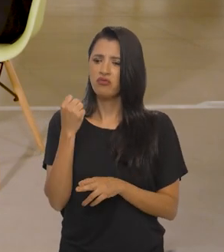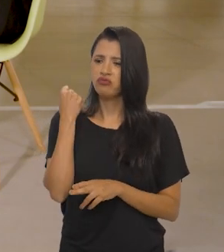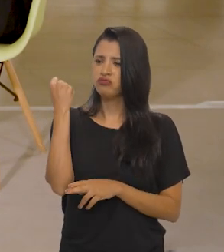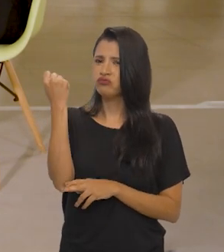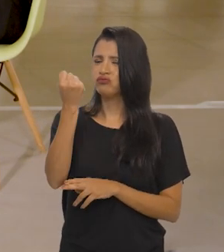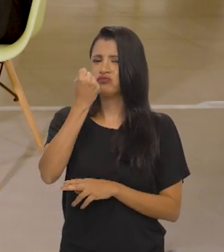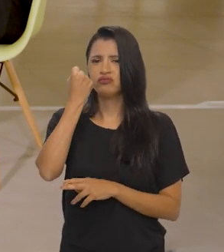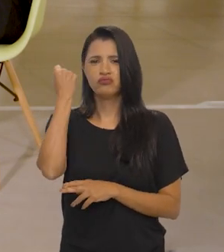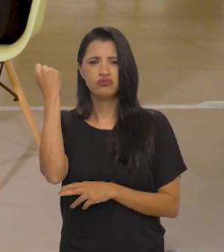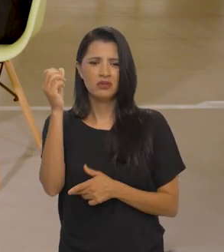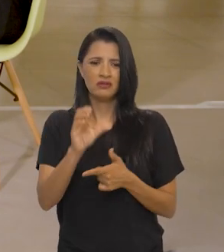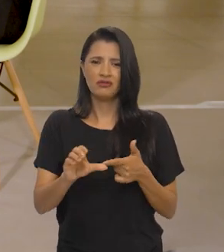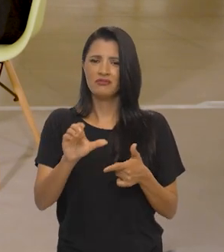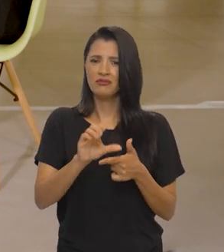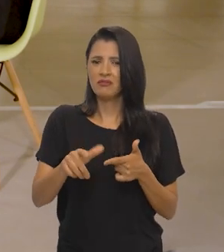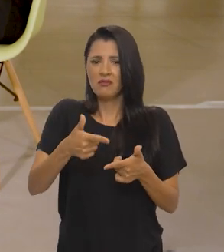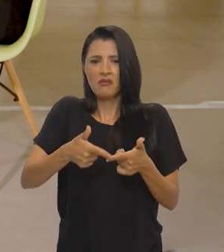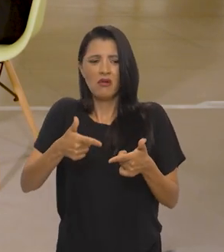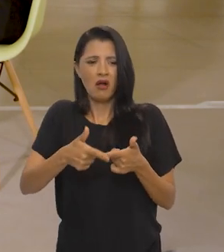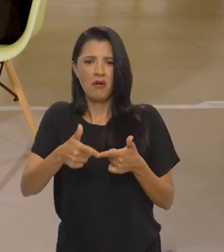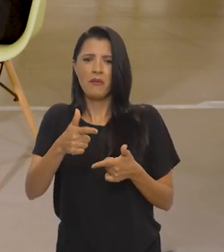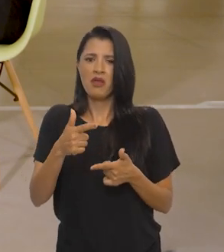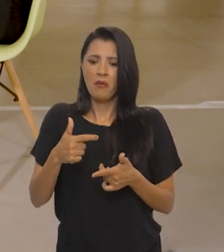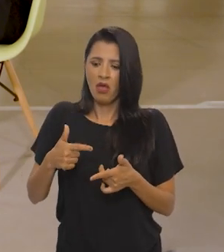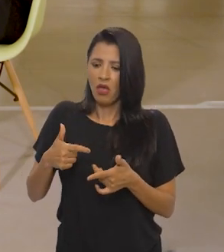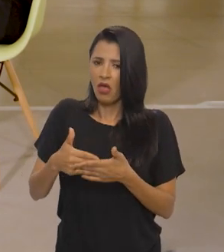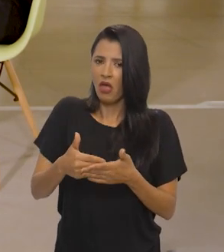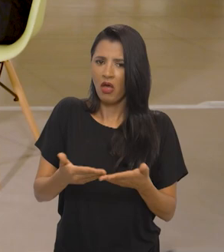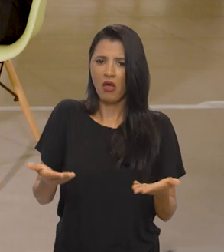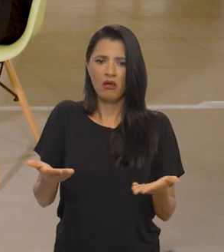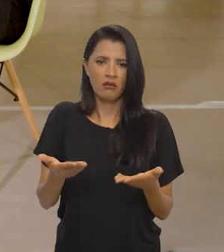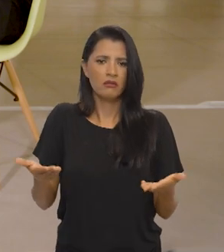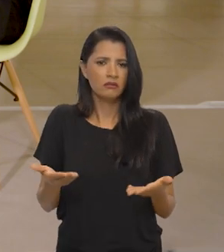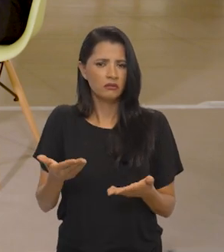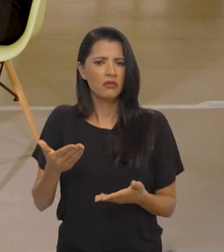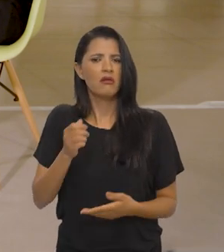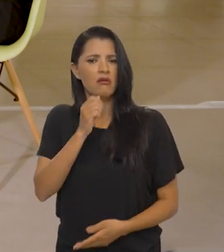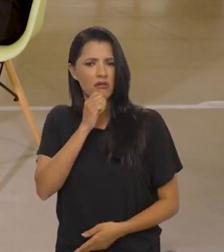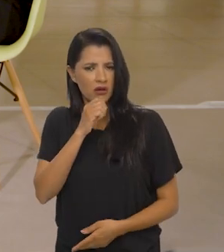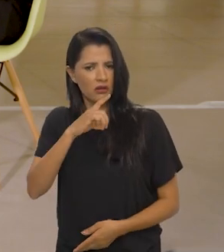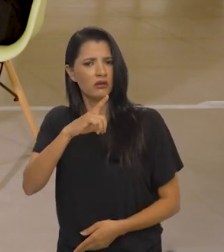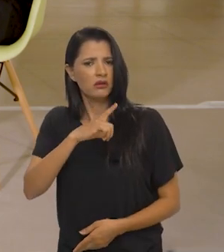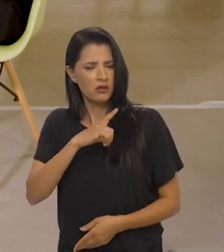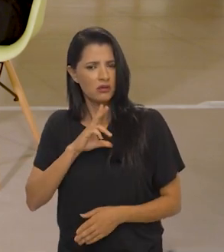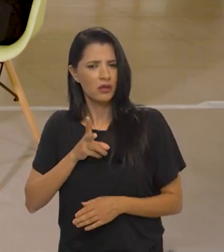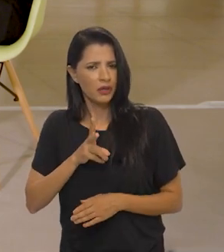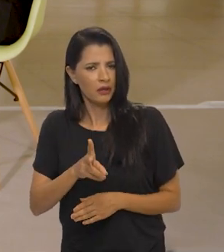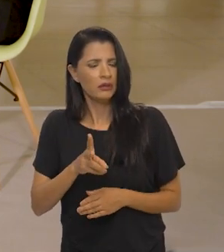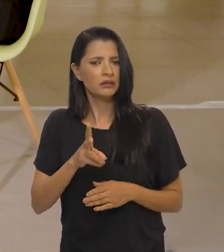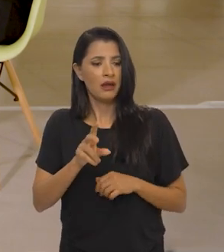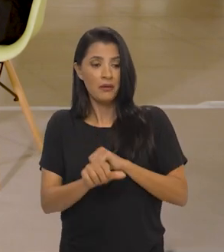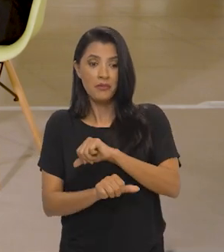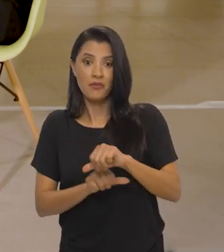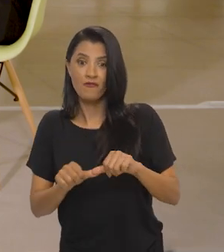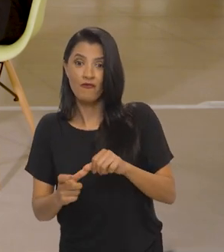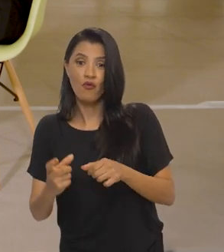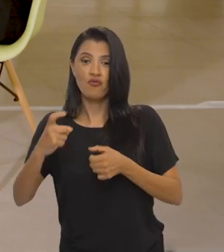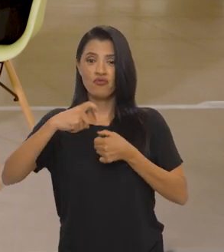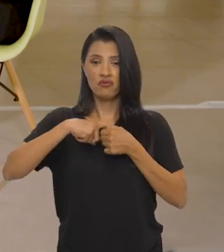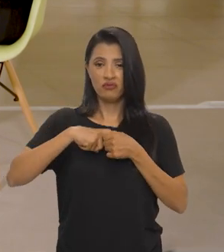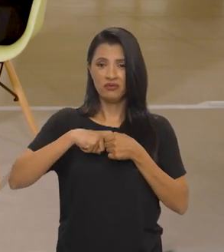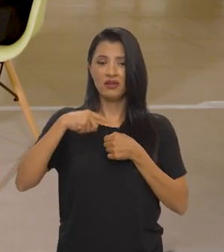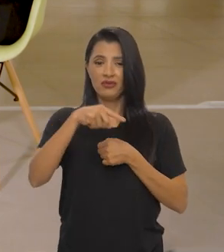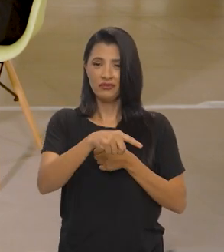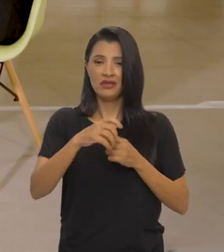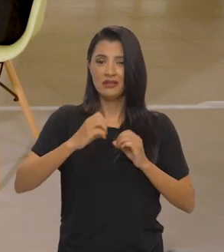de crises prévias, de crises prévias. Então, a gente ainda está em pleno trânsito dessa